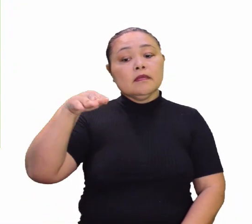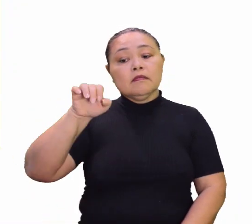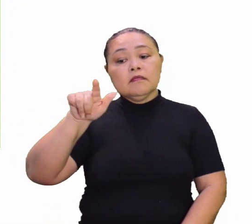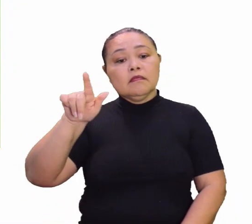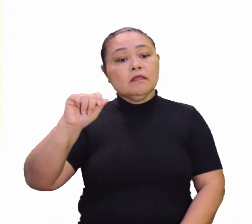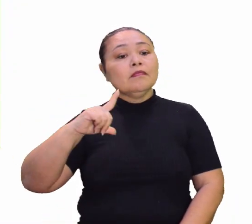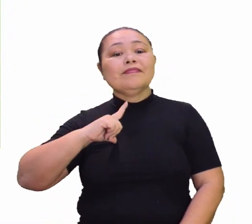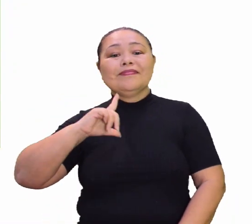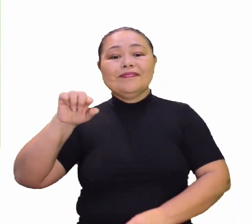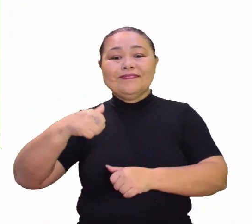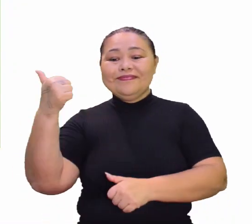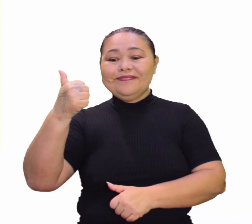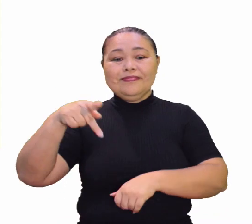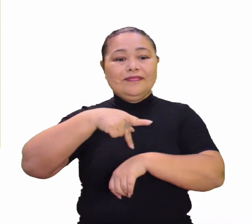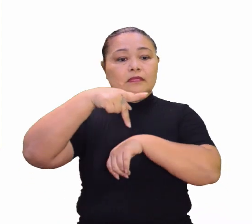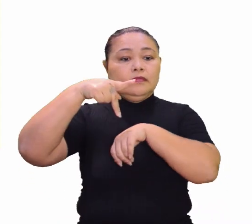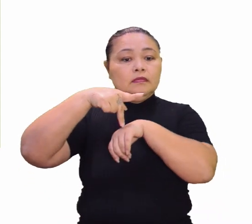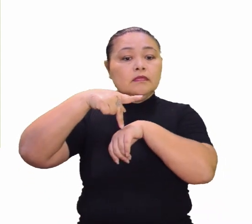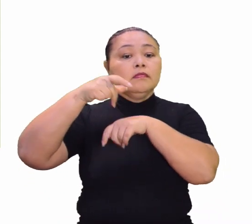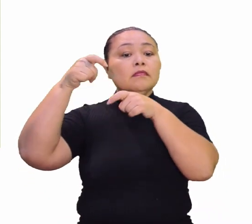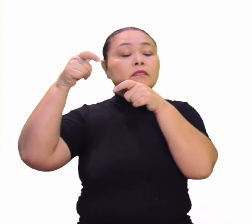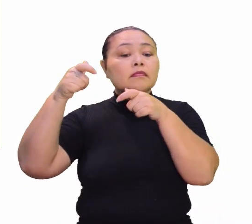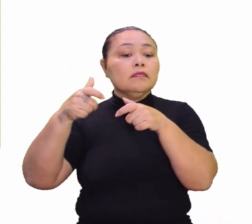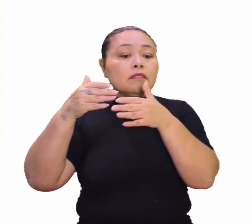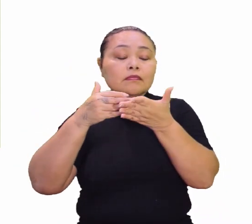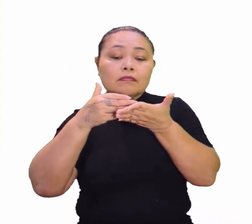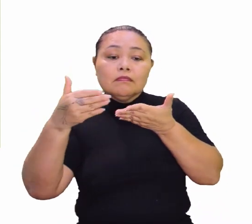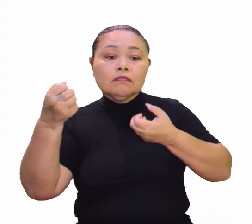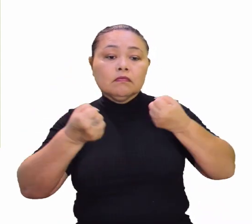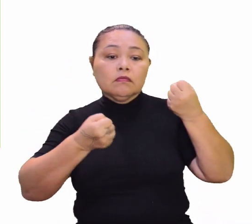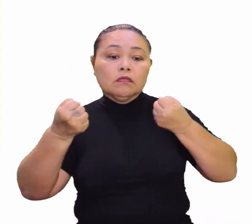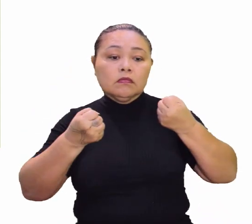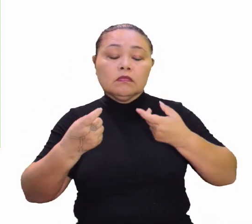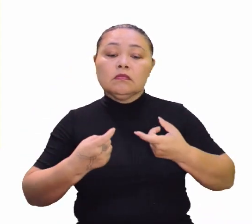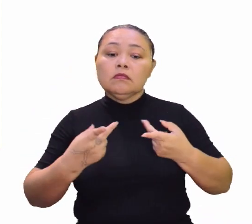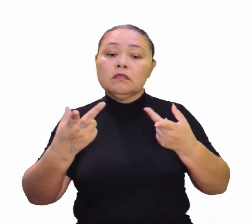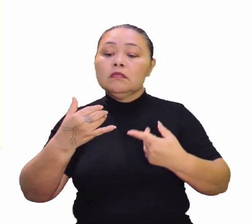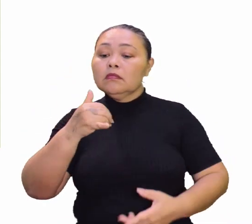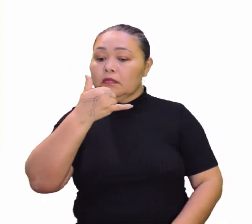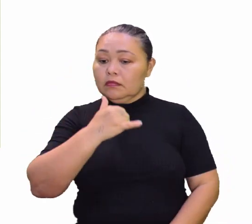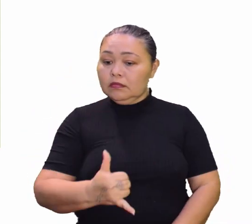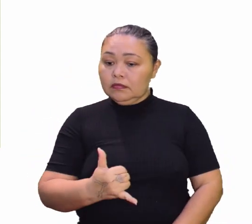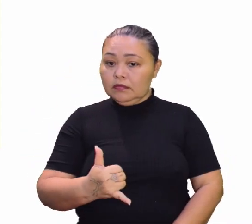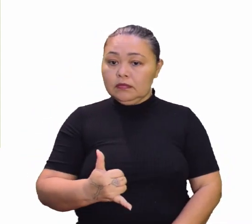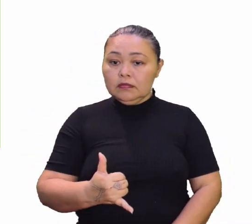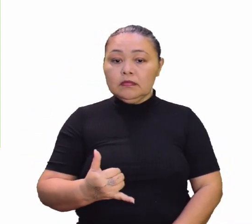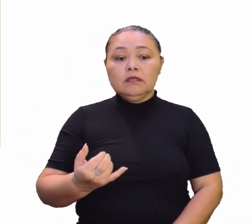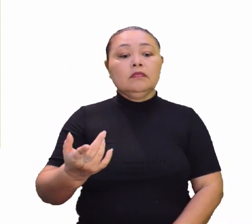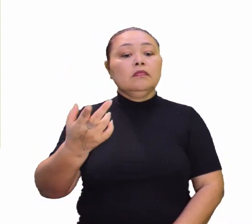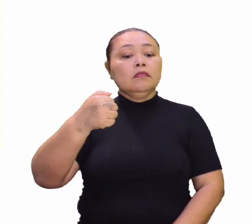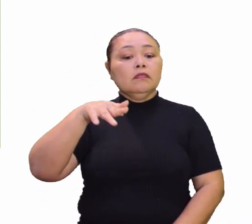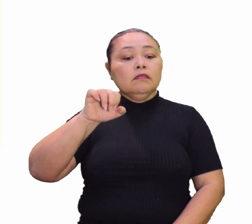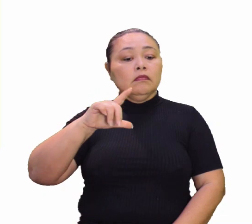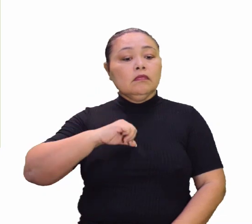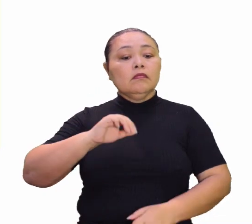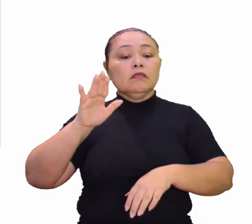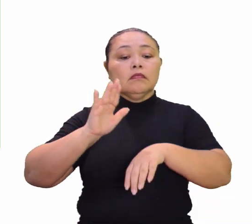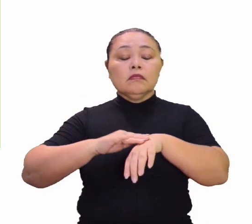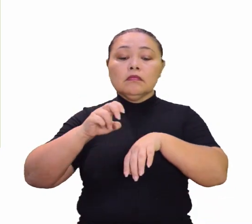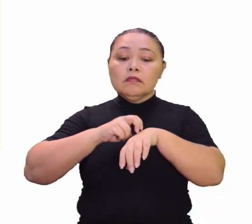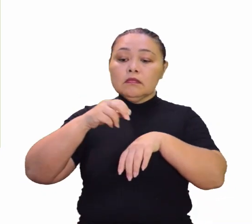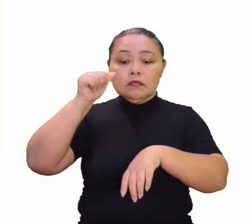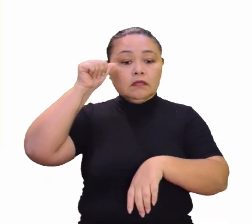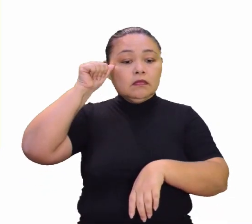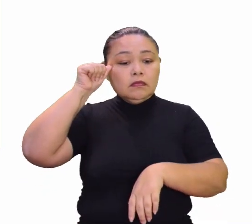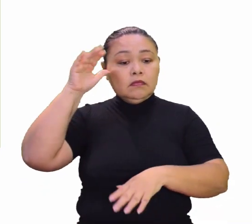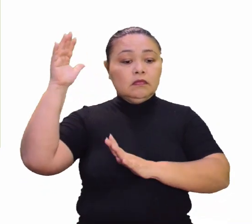Noruega tornou-se o primeiro país onde mais da metade dos carros são elétricos. Singapura, país mais verde da Ásia.